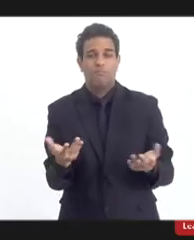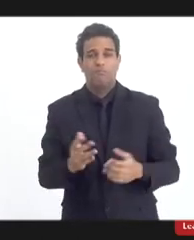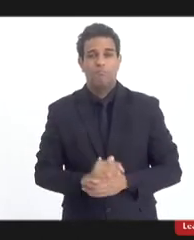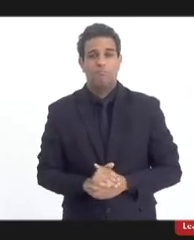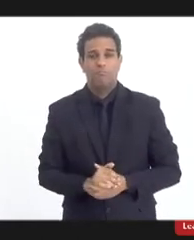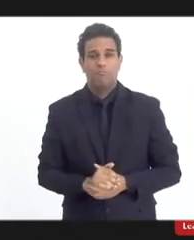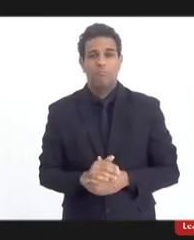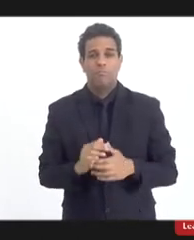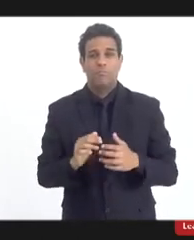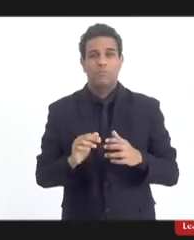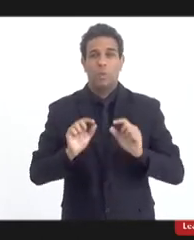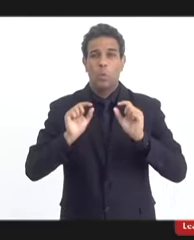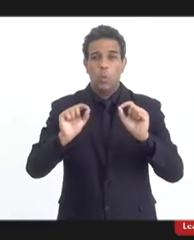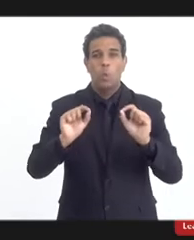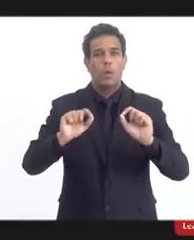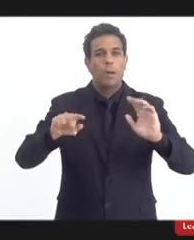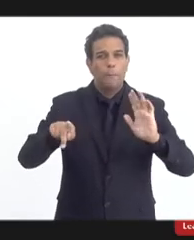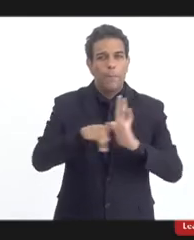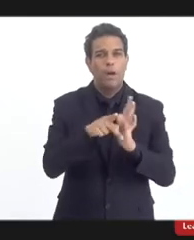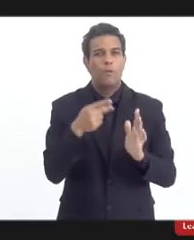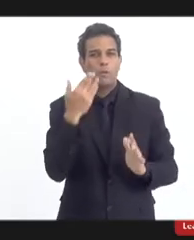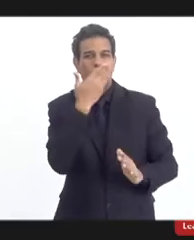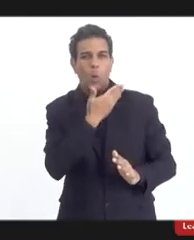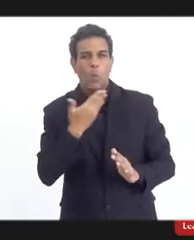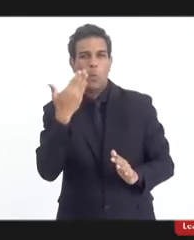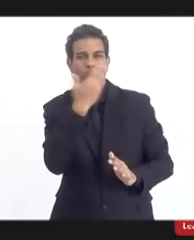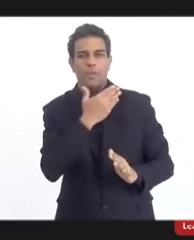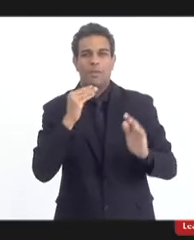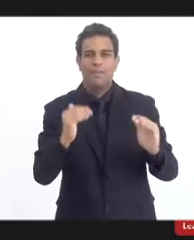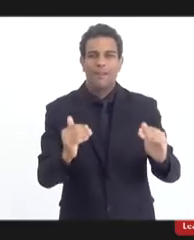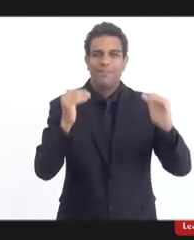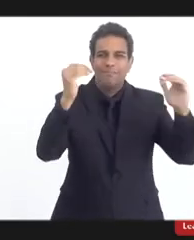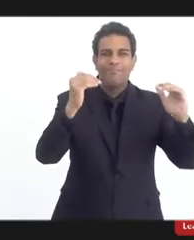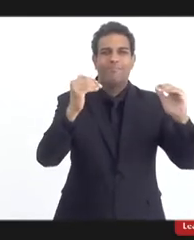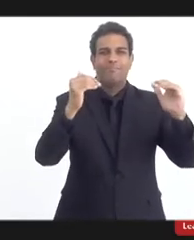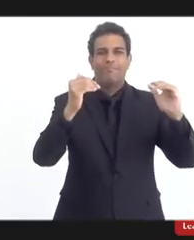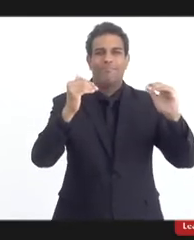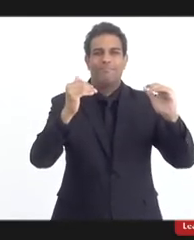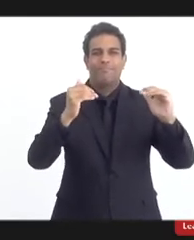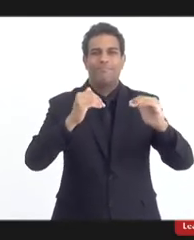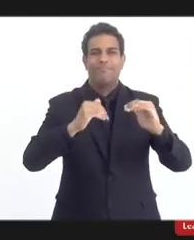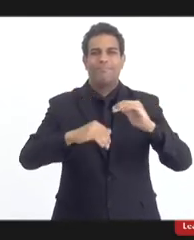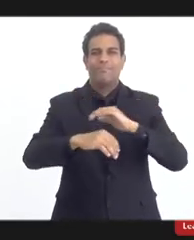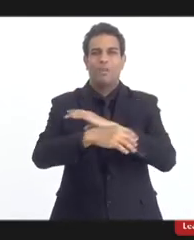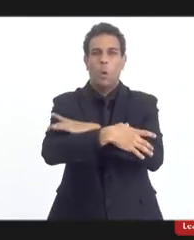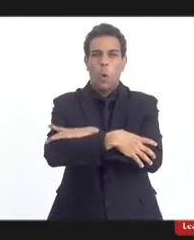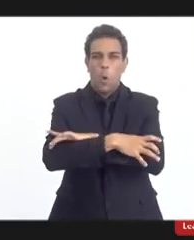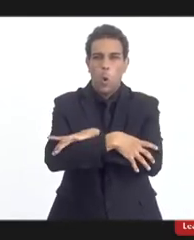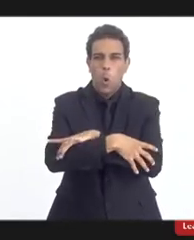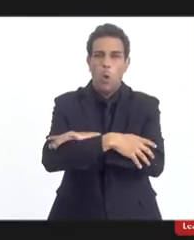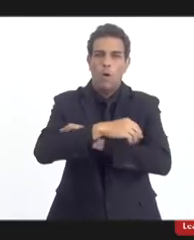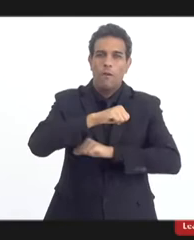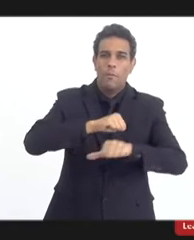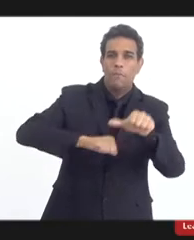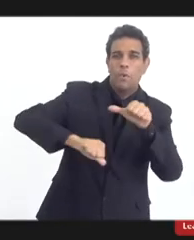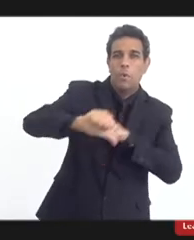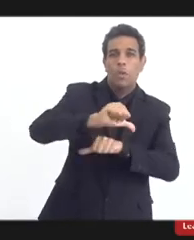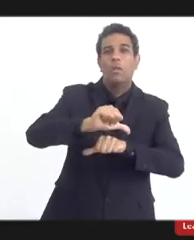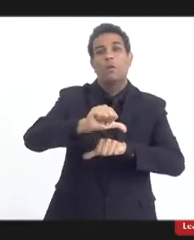elemento da culinária sacra do candomblé, vai virar bolinho de Jesus.